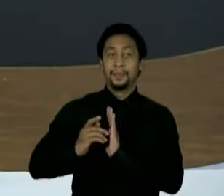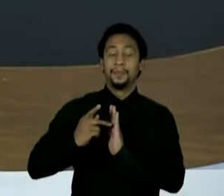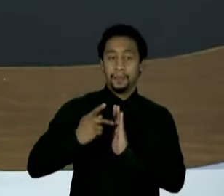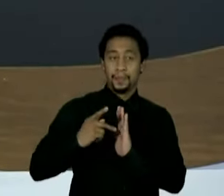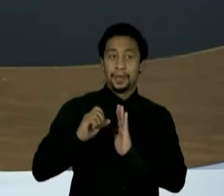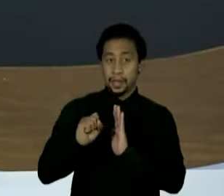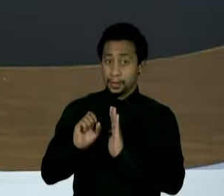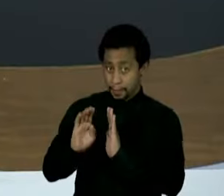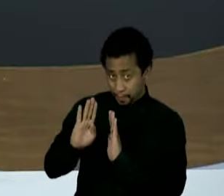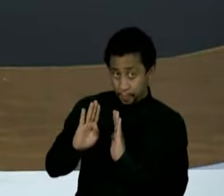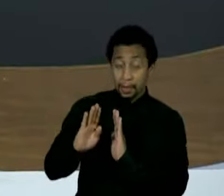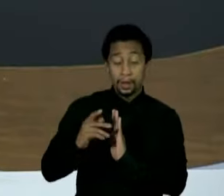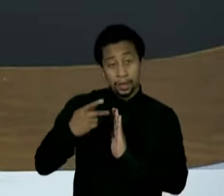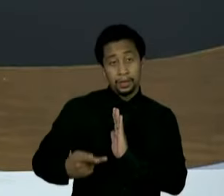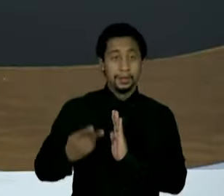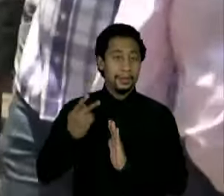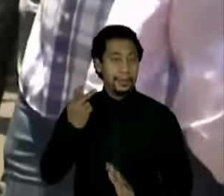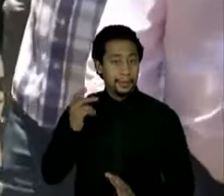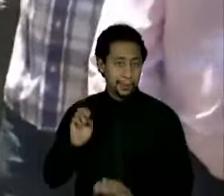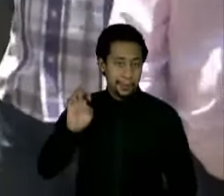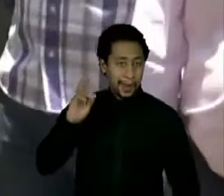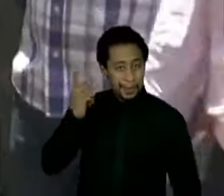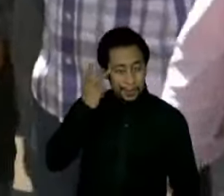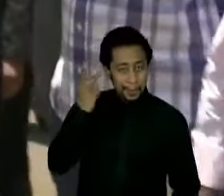governo de São Paulo, Márcio França.